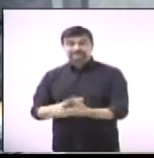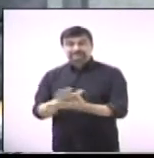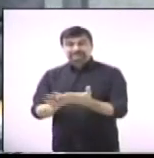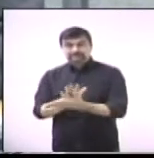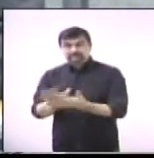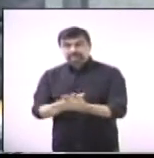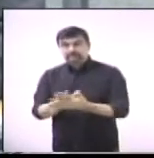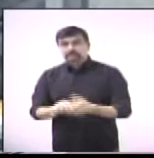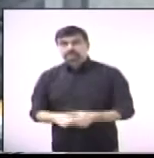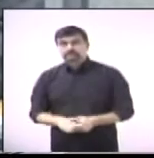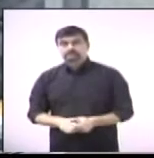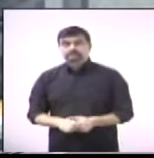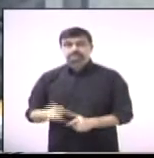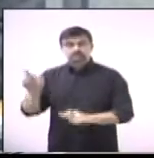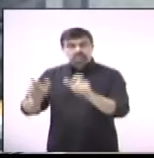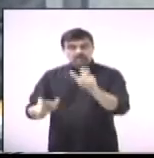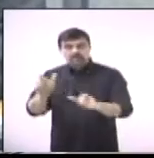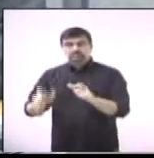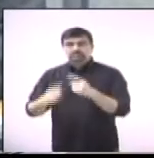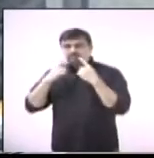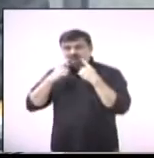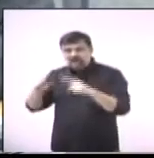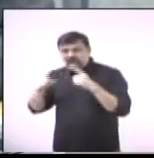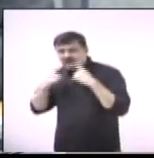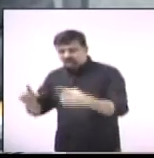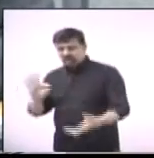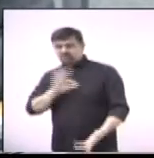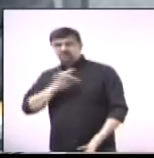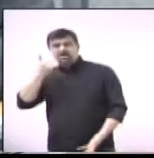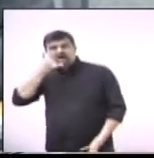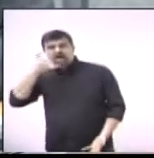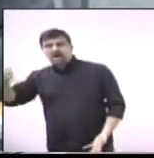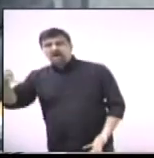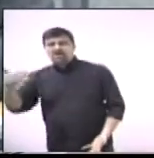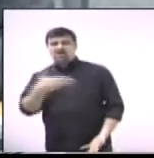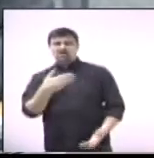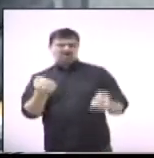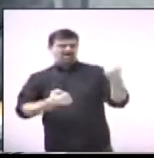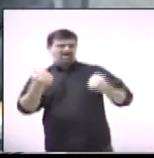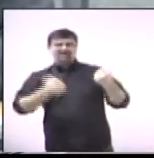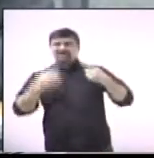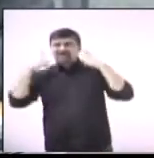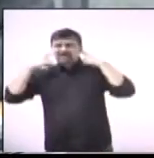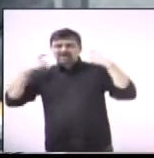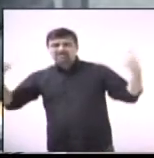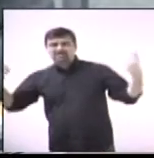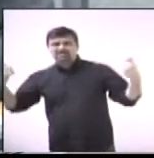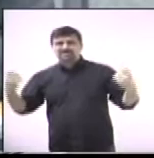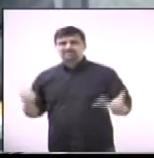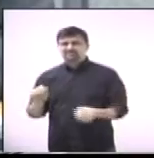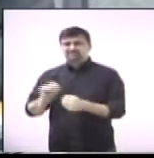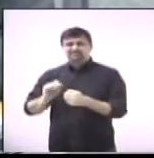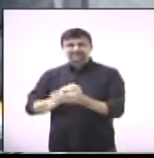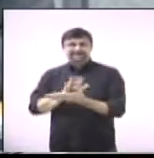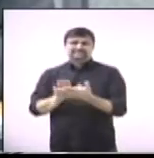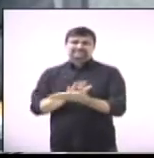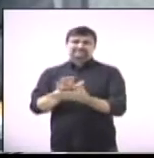pessoal se queixa que liga na Guarda Municipal, que liga na Polícia Militar, e eles não fazem nada, mas, realmente,